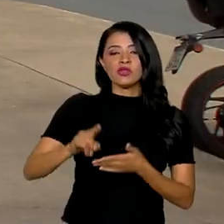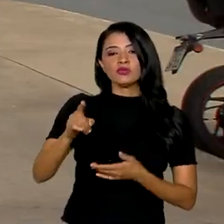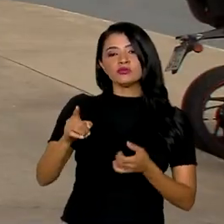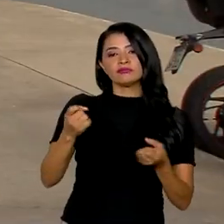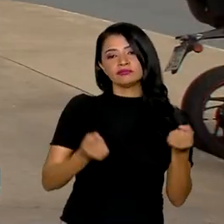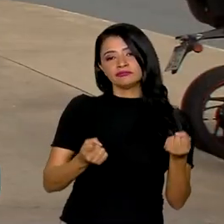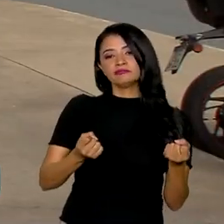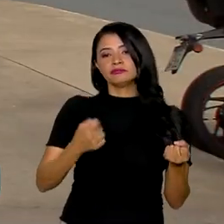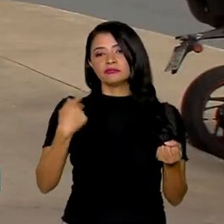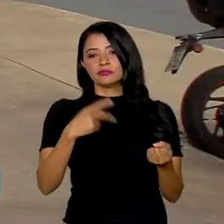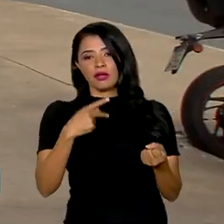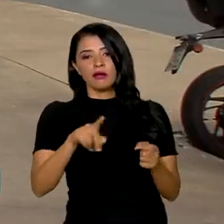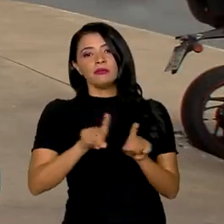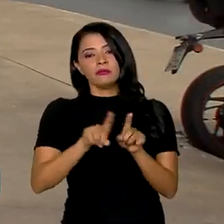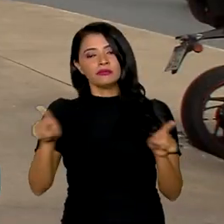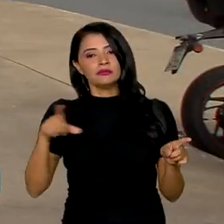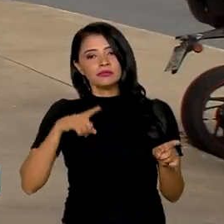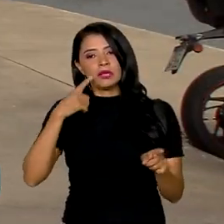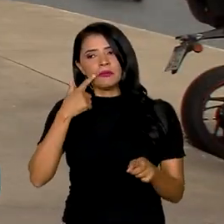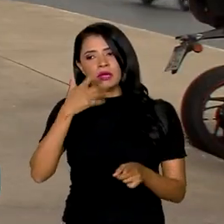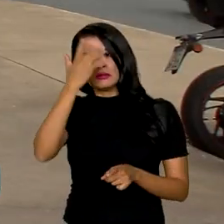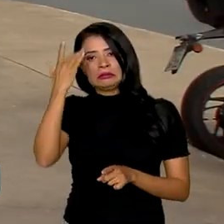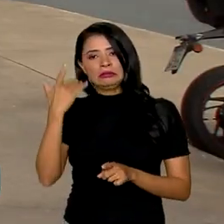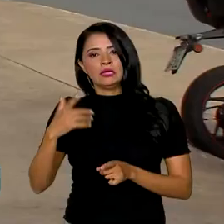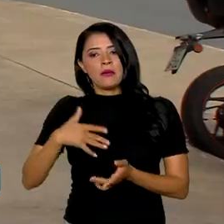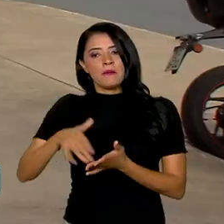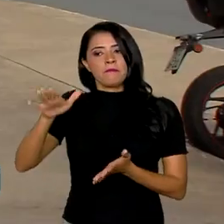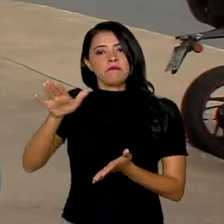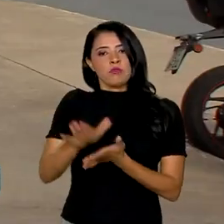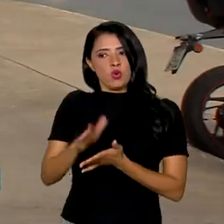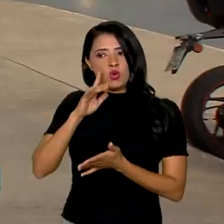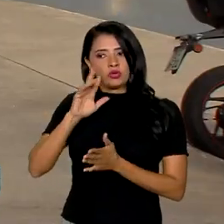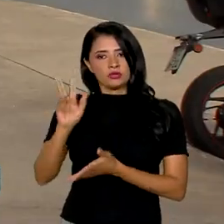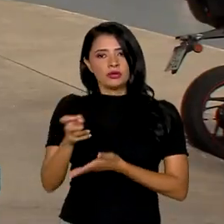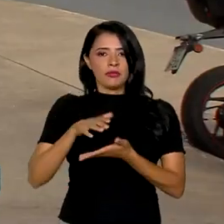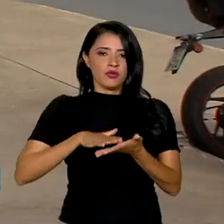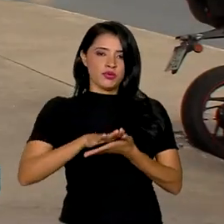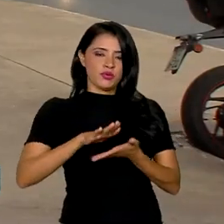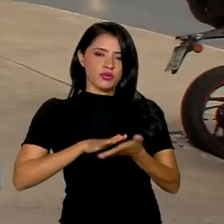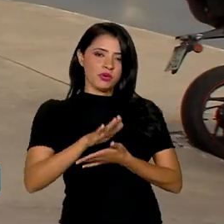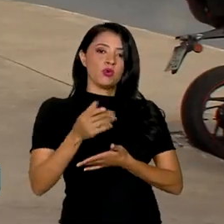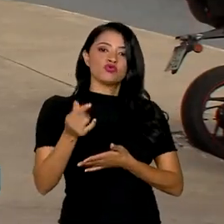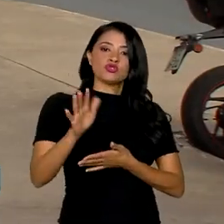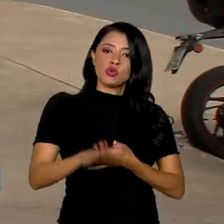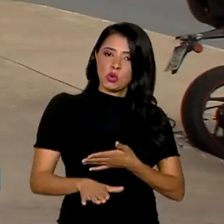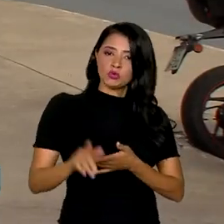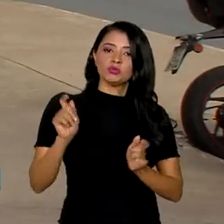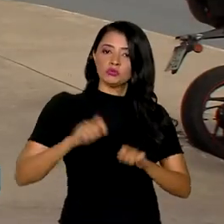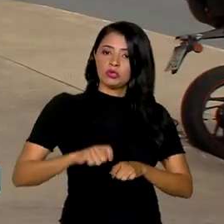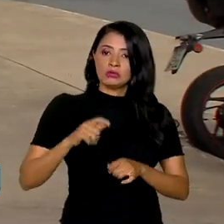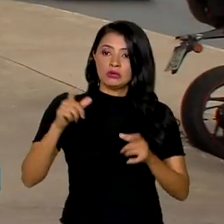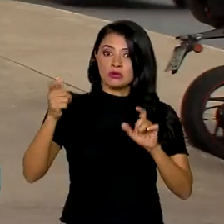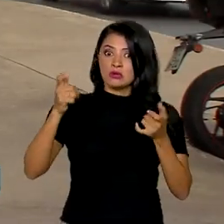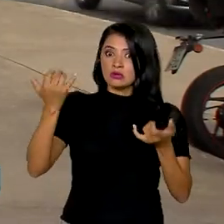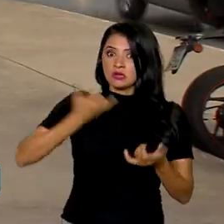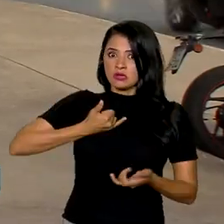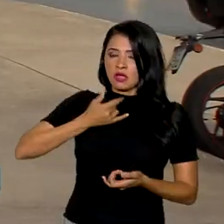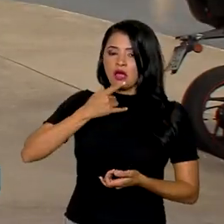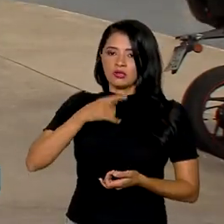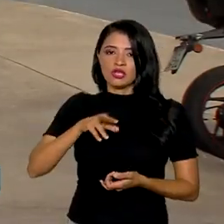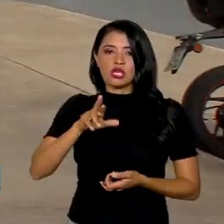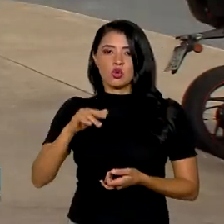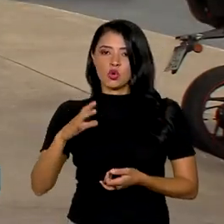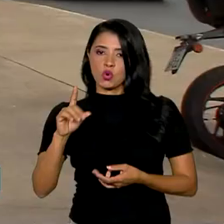pode fazer a indicação do real infrator de multas, emitir multas com desconto, ser alertado de recall